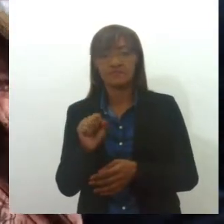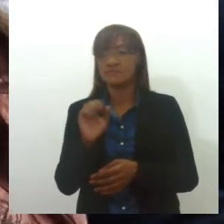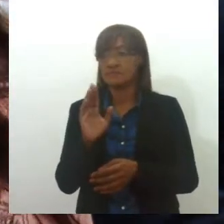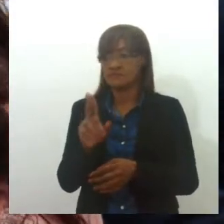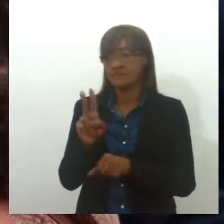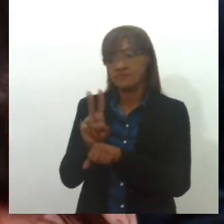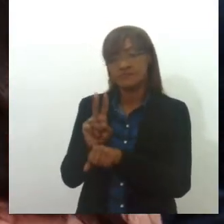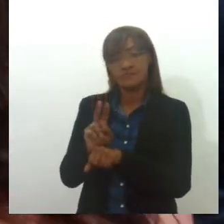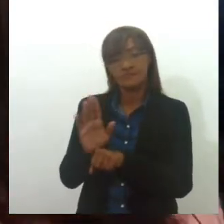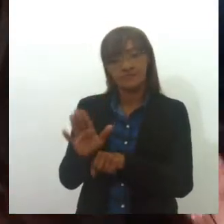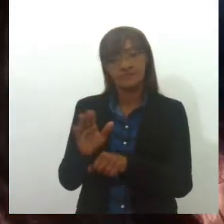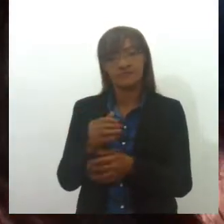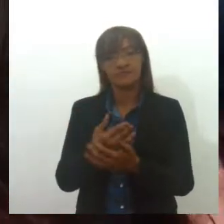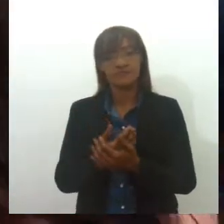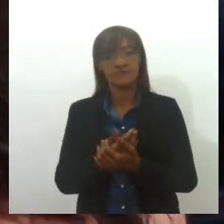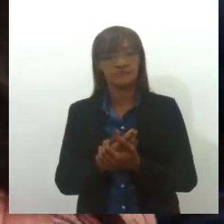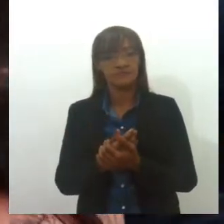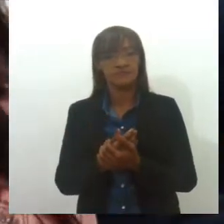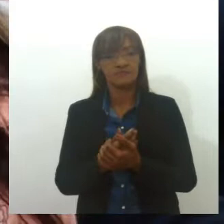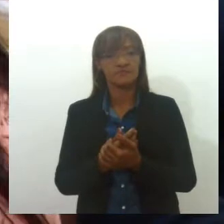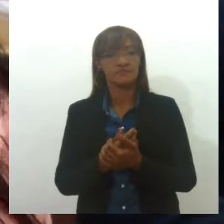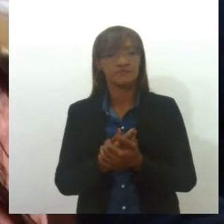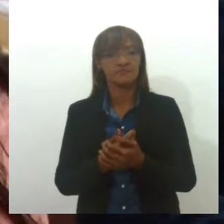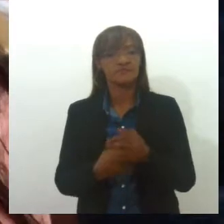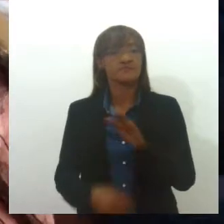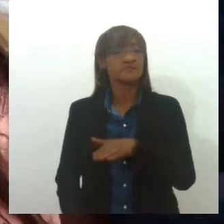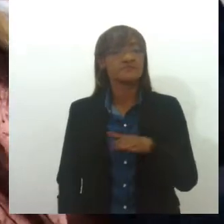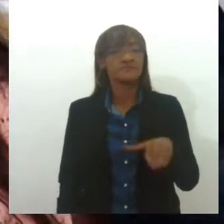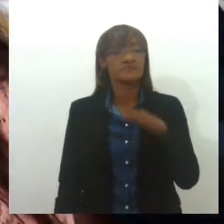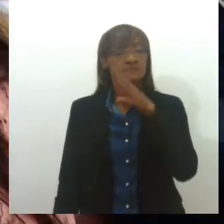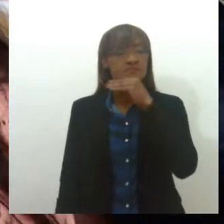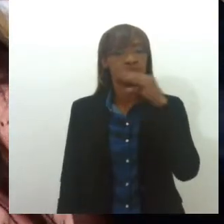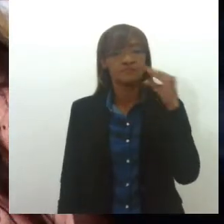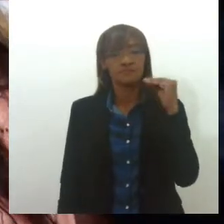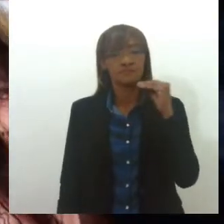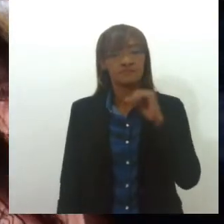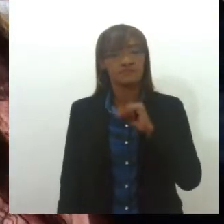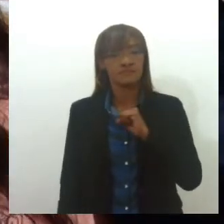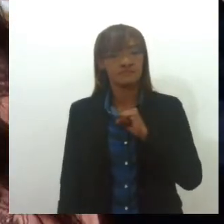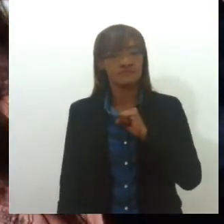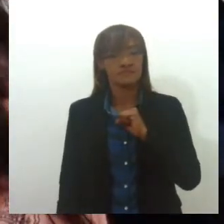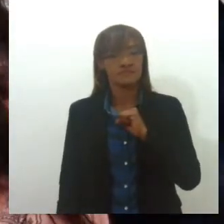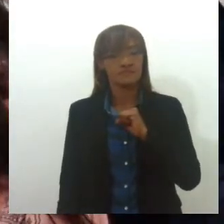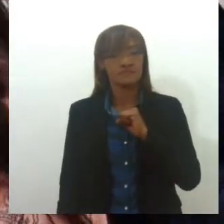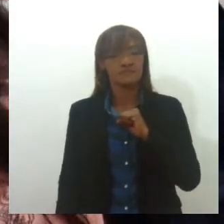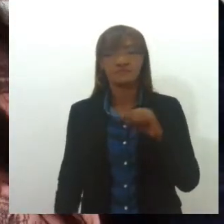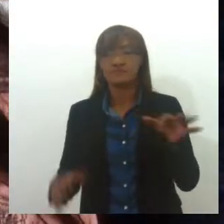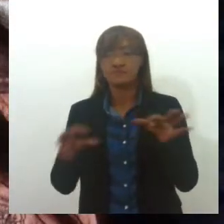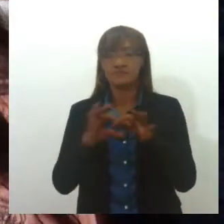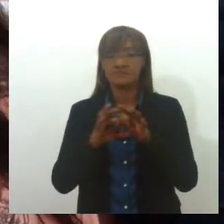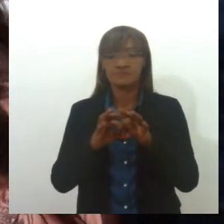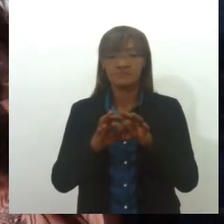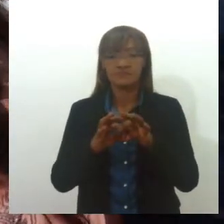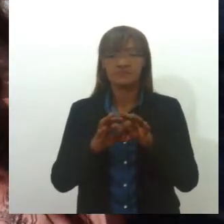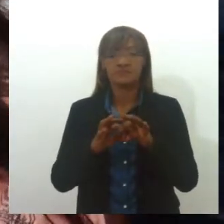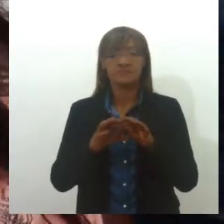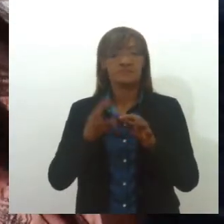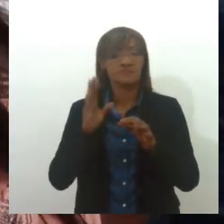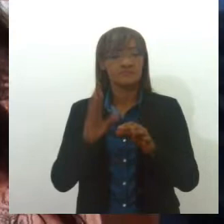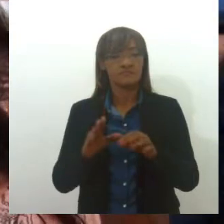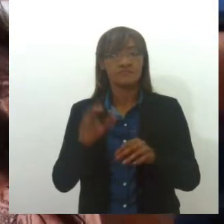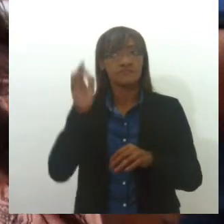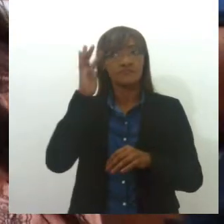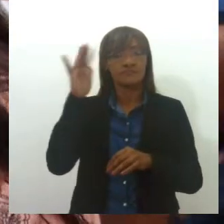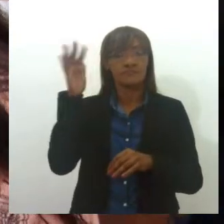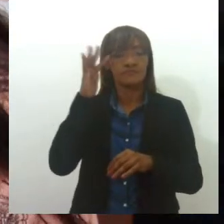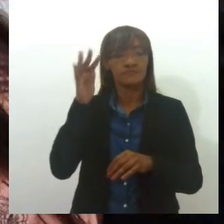Sexual, Crianças e Adolescentes, que é uma somação de esforço, uma parceria, esse era um sonho da